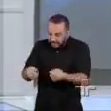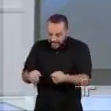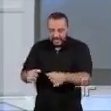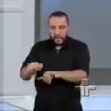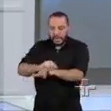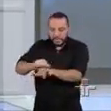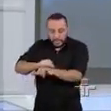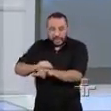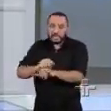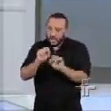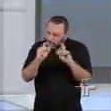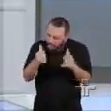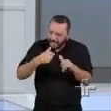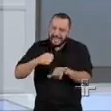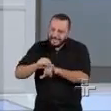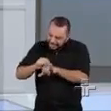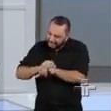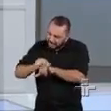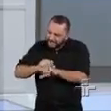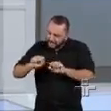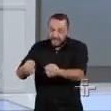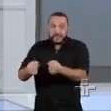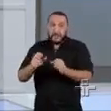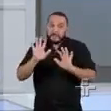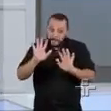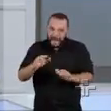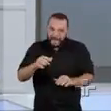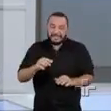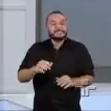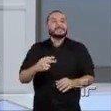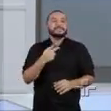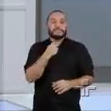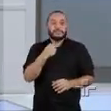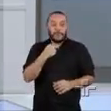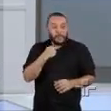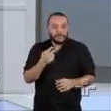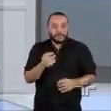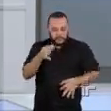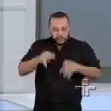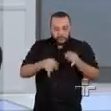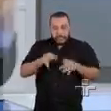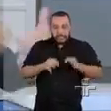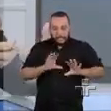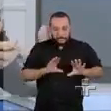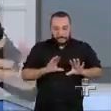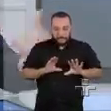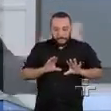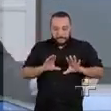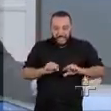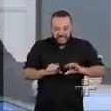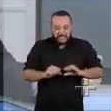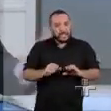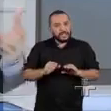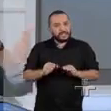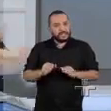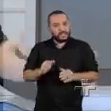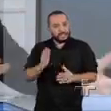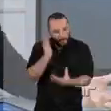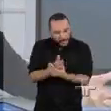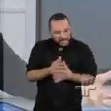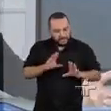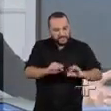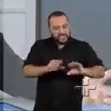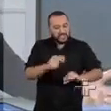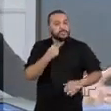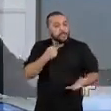não pode sucumbir à defesa das instituições. Sobre a pena, amanhã está invertido. Você tem um juiz que está